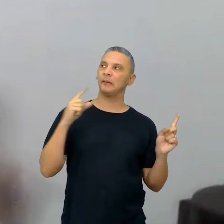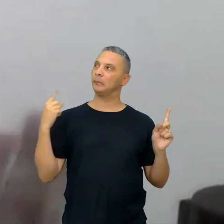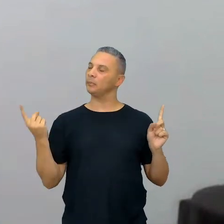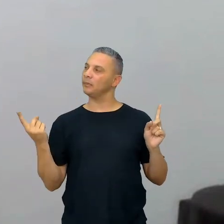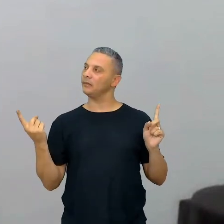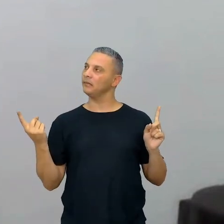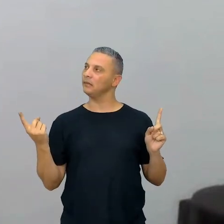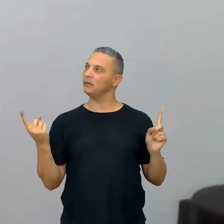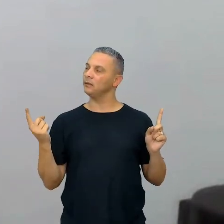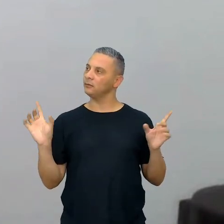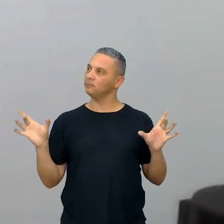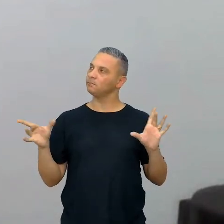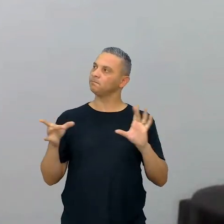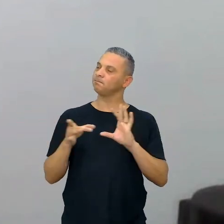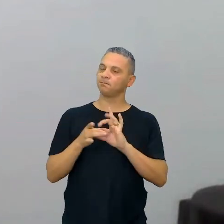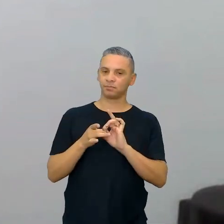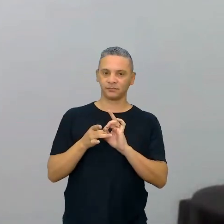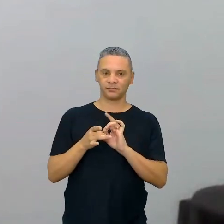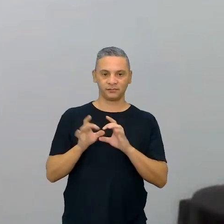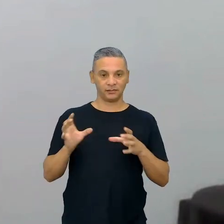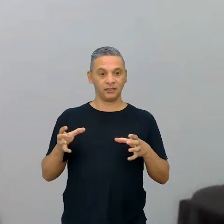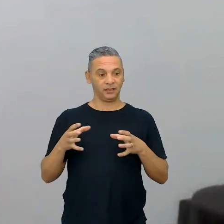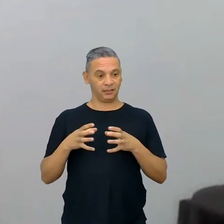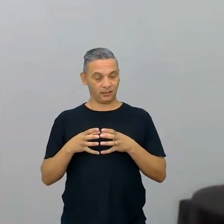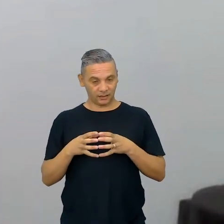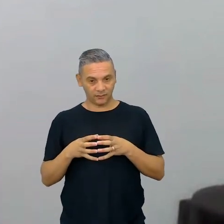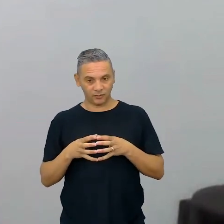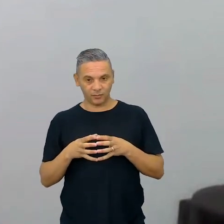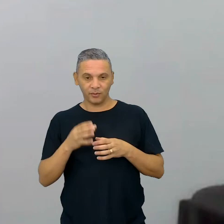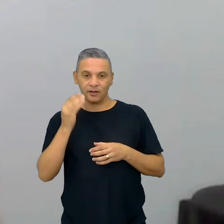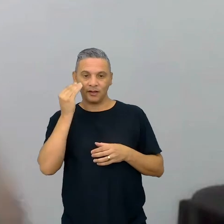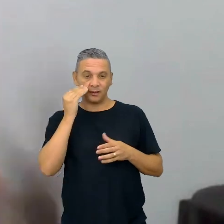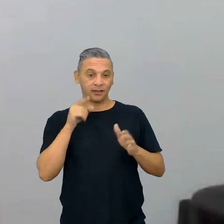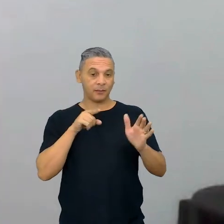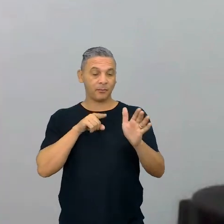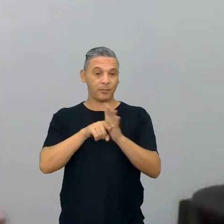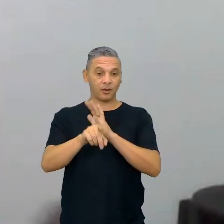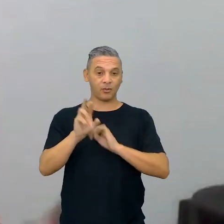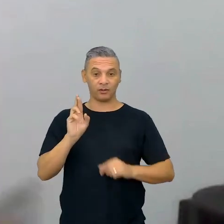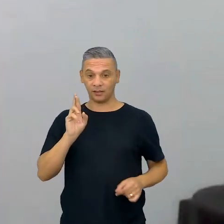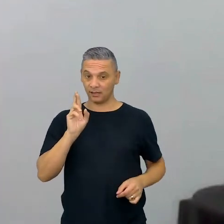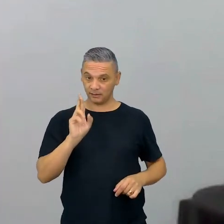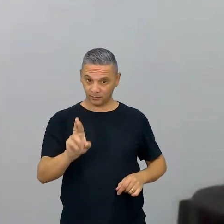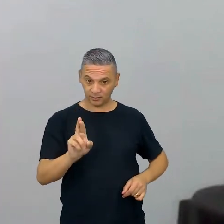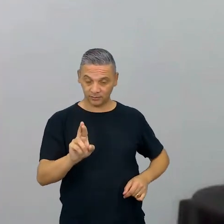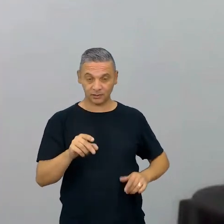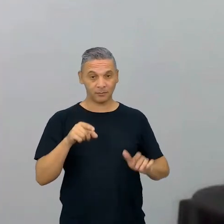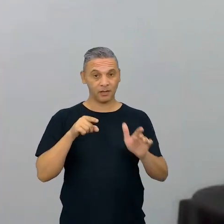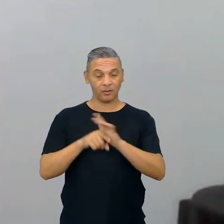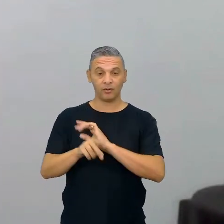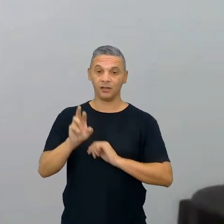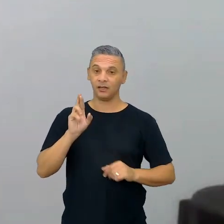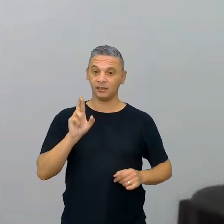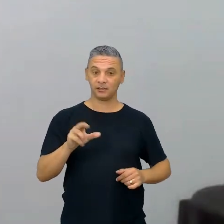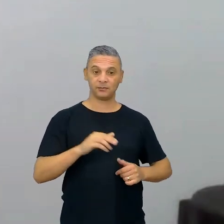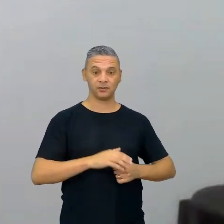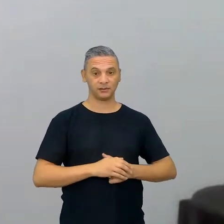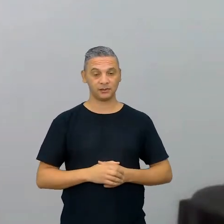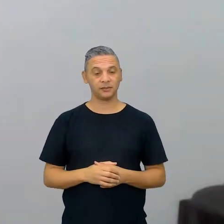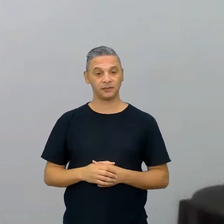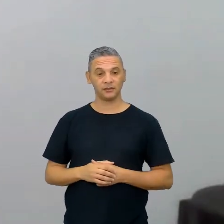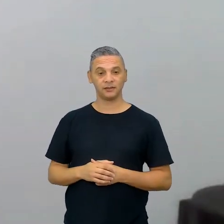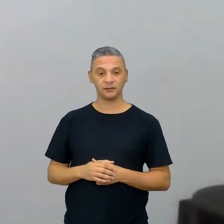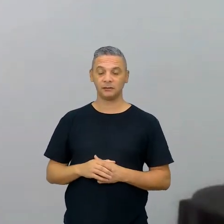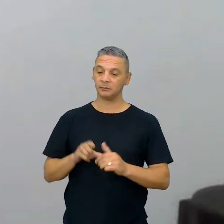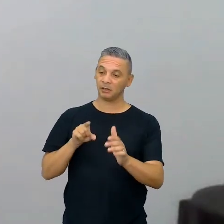primeira série, por que não juntar essas duas primeiras séries, fazer um quiz, eu fiz isso na CEI, nas semanas de estudos intensivos, fazer um